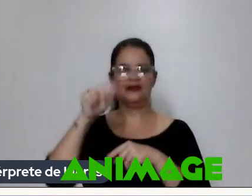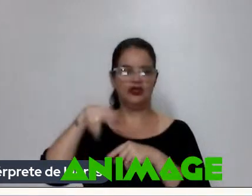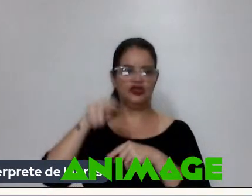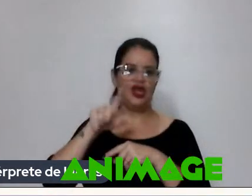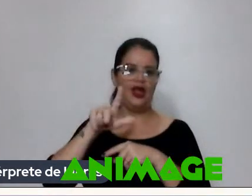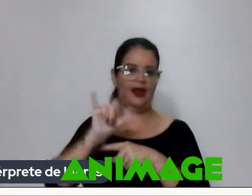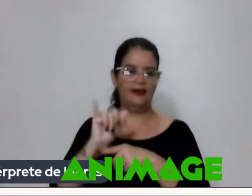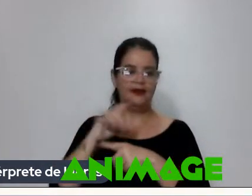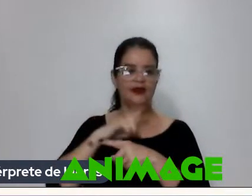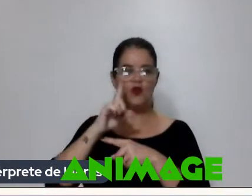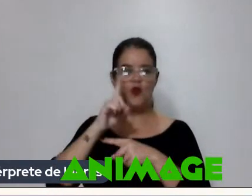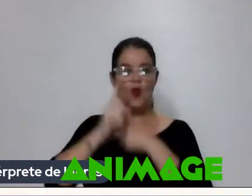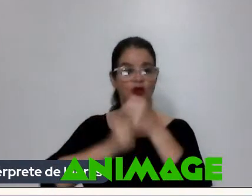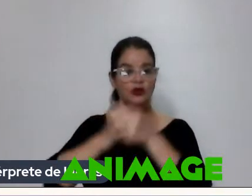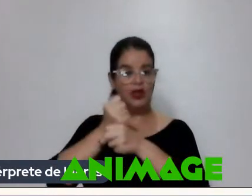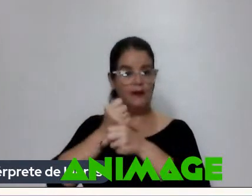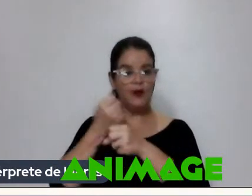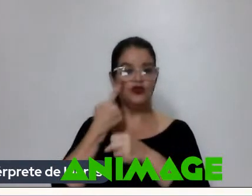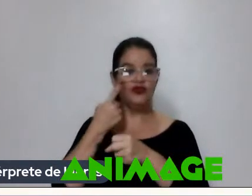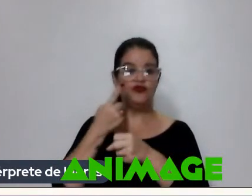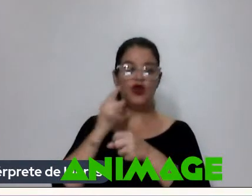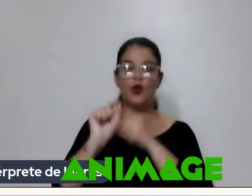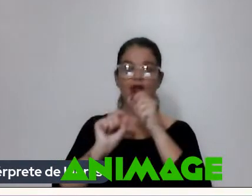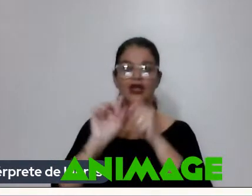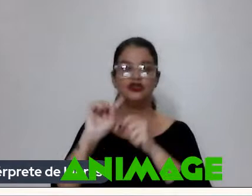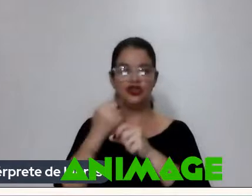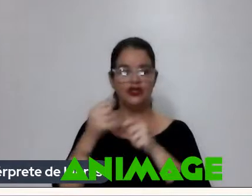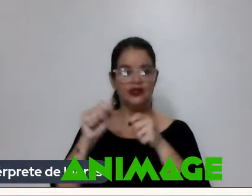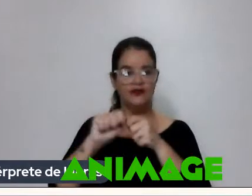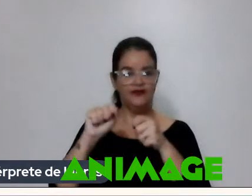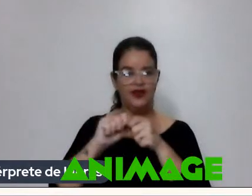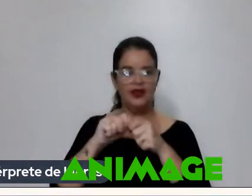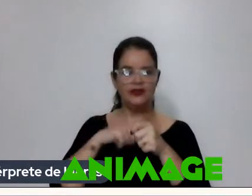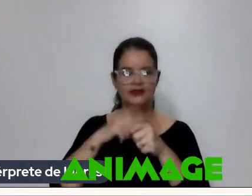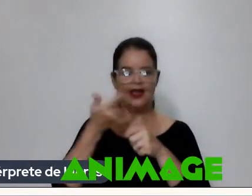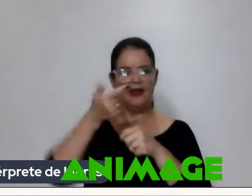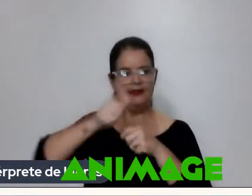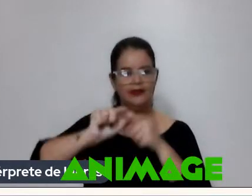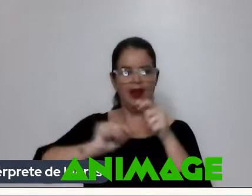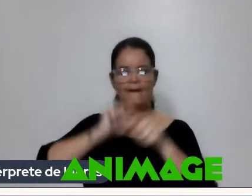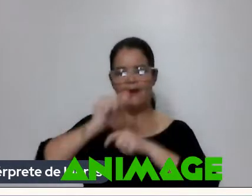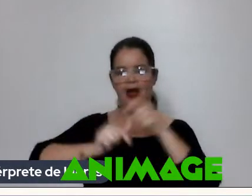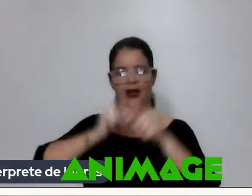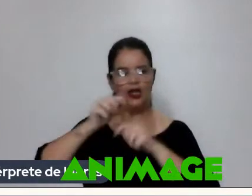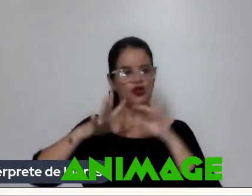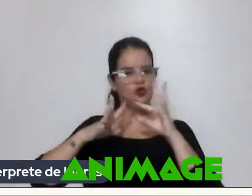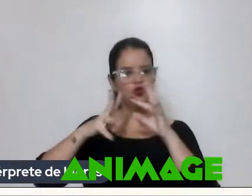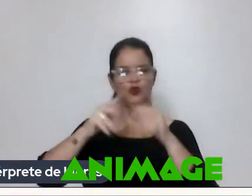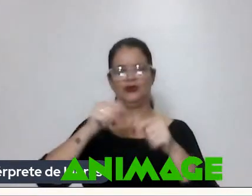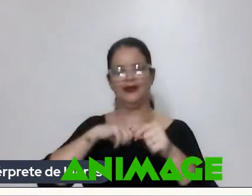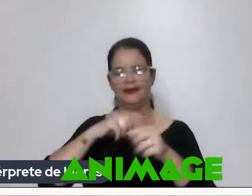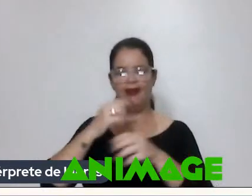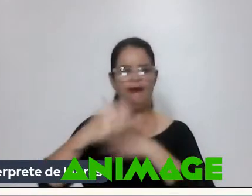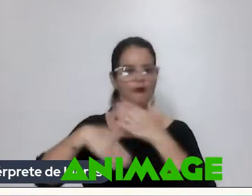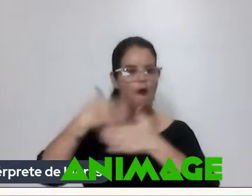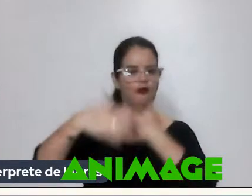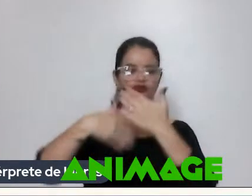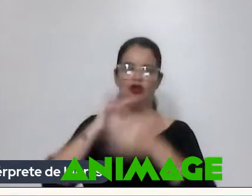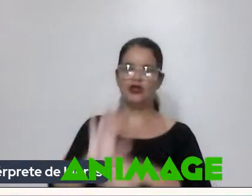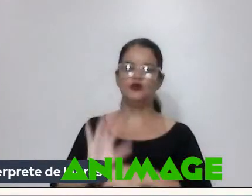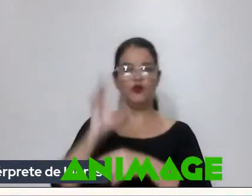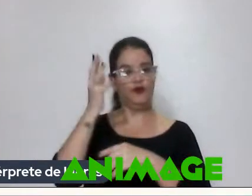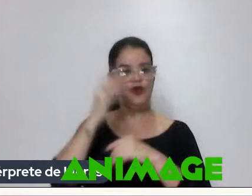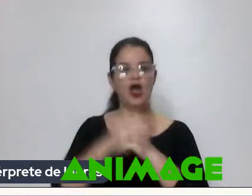ano depois Vê o que a gente fez E aí retrabalha Tudo que tem Constrói E isso foi acontecendo